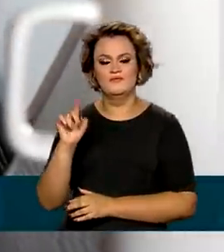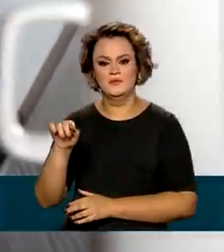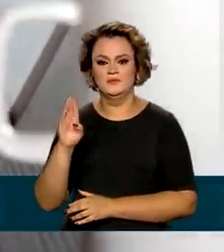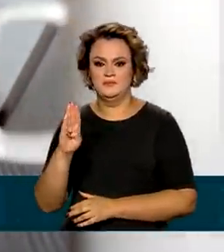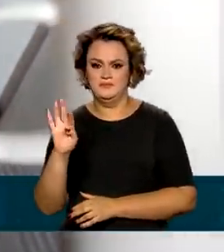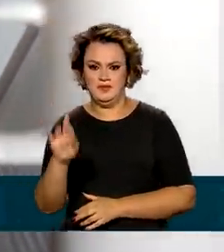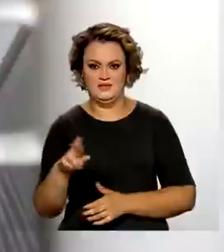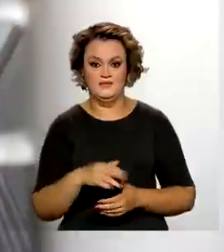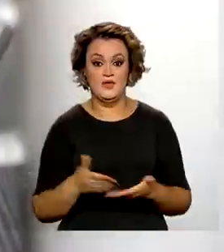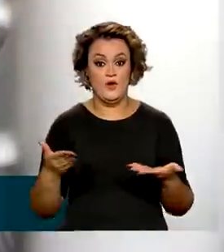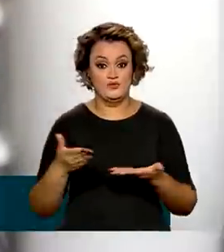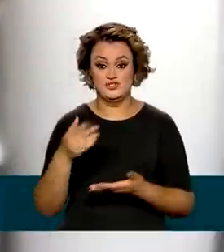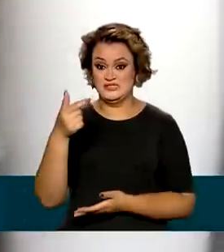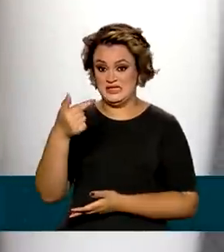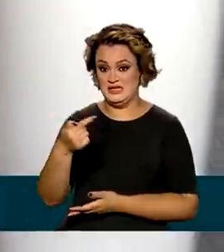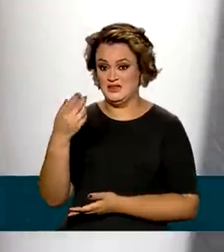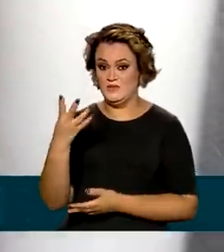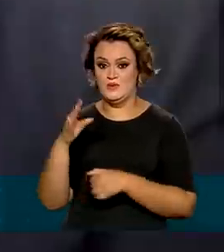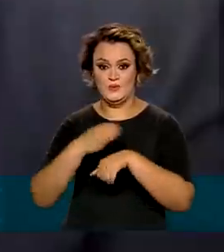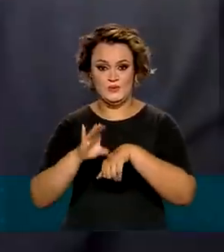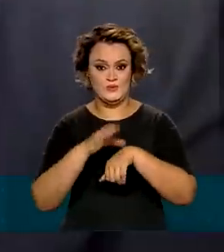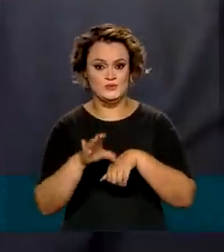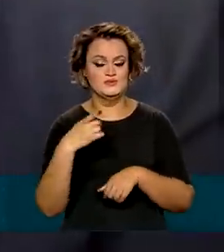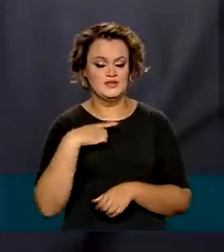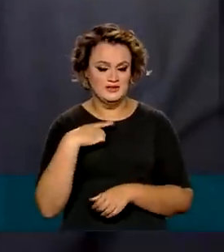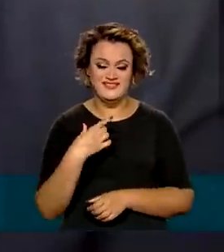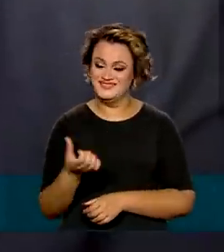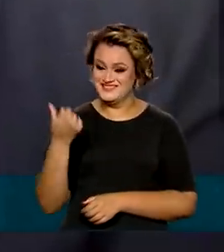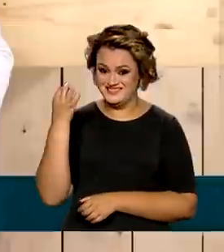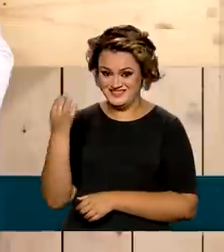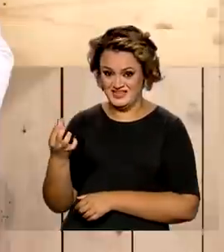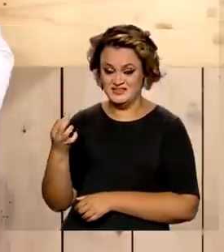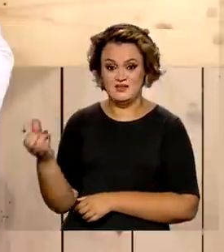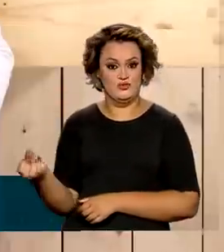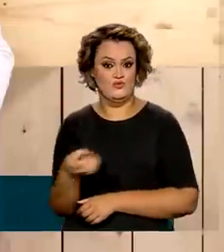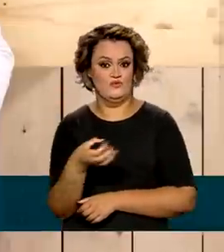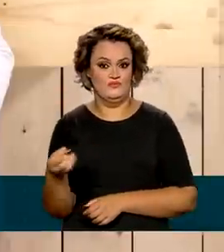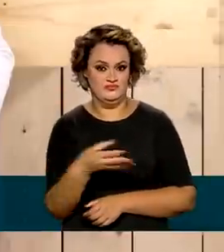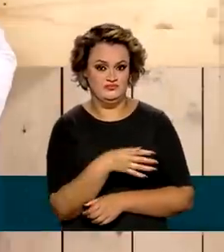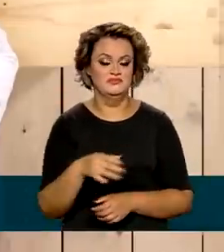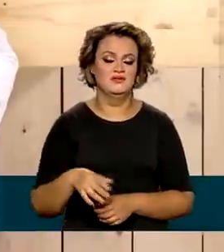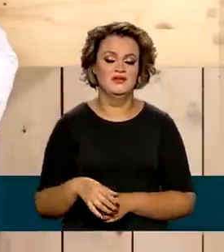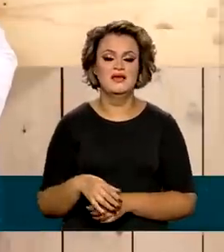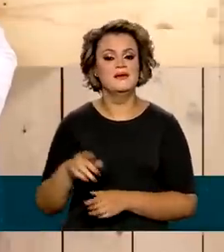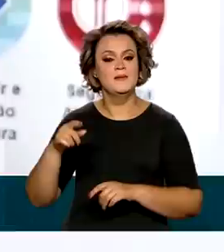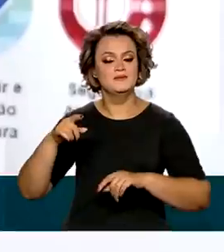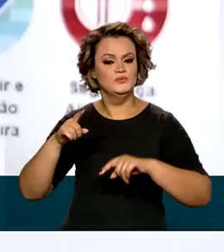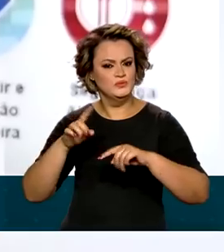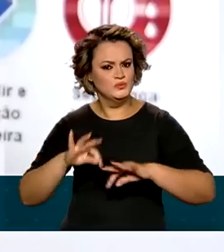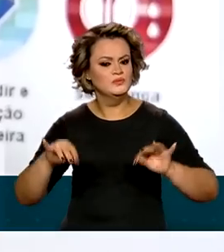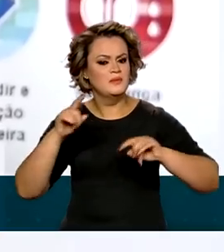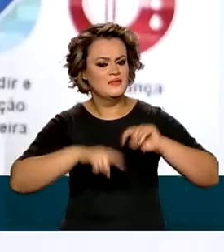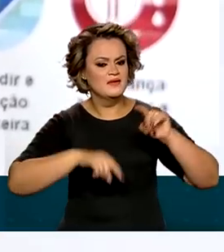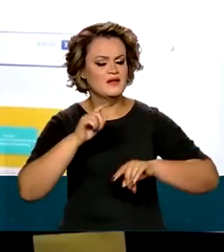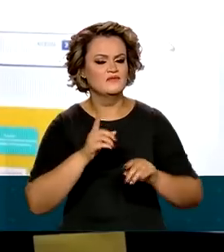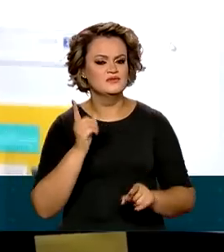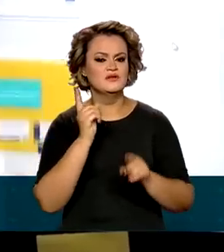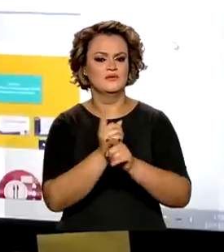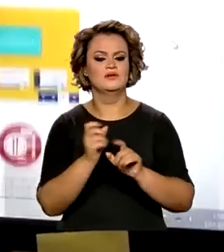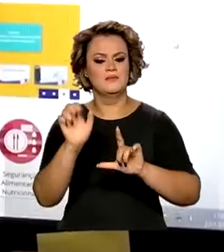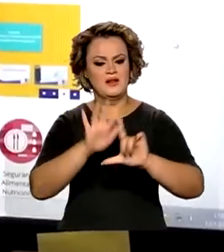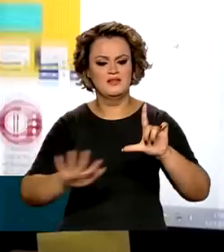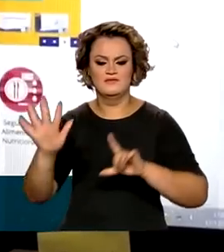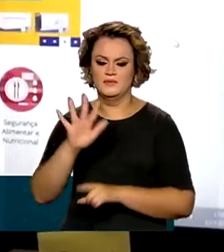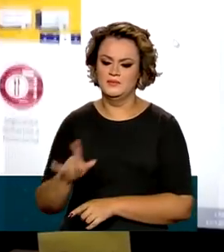74 cursos disponíveis, seis deles inéditos. Todo o material está disponibilizado na